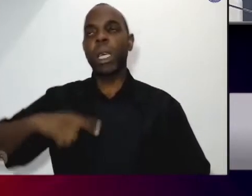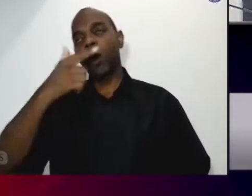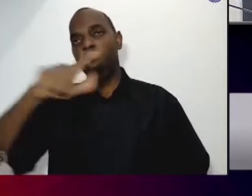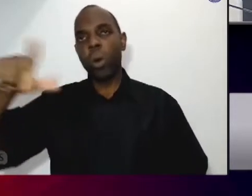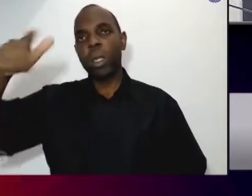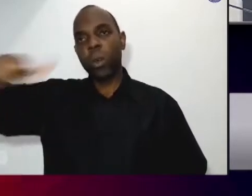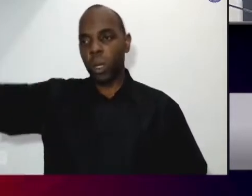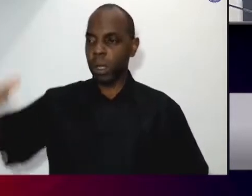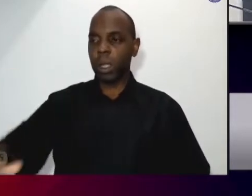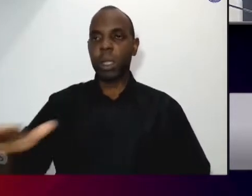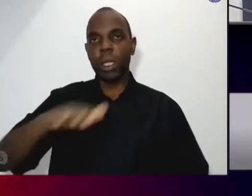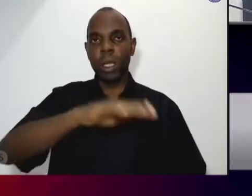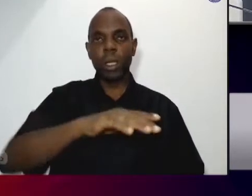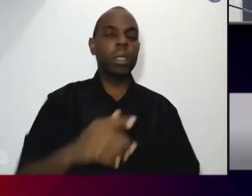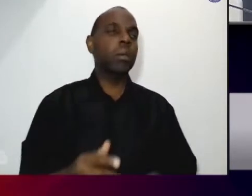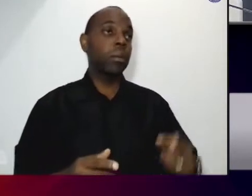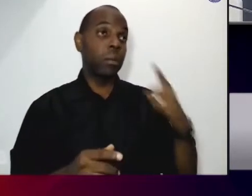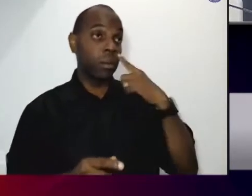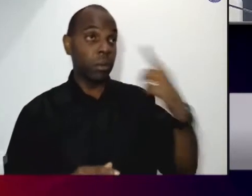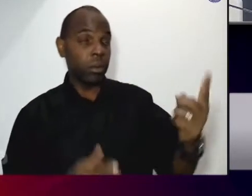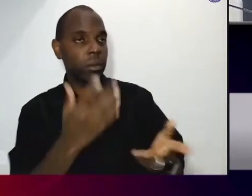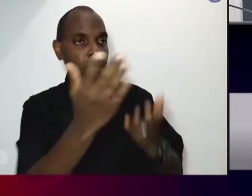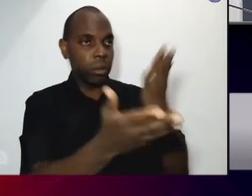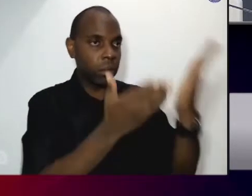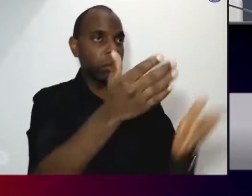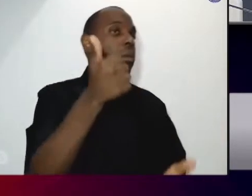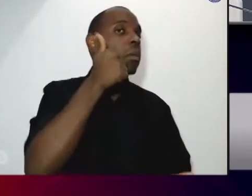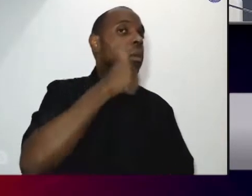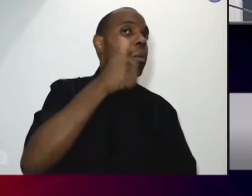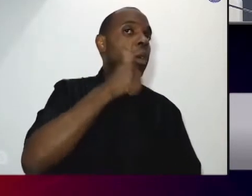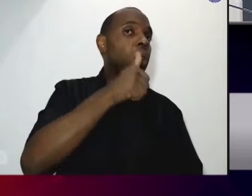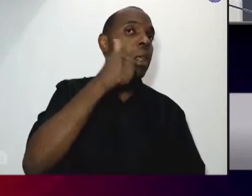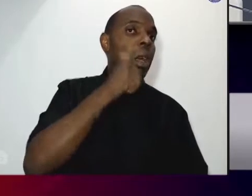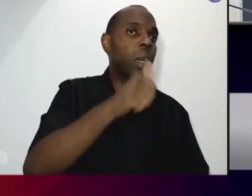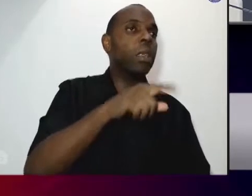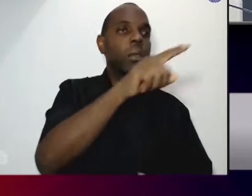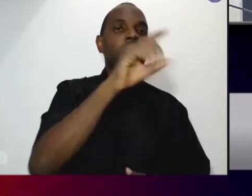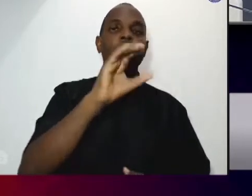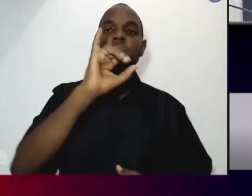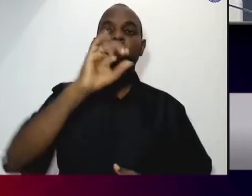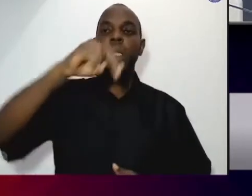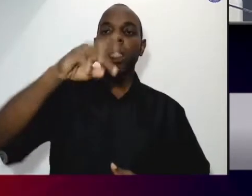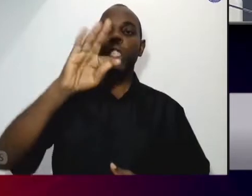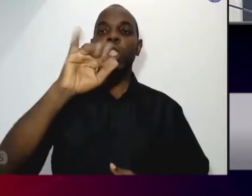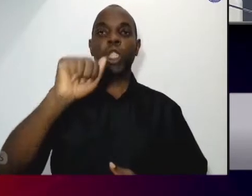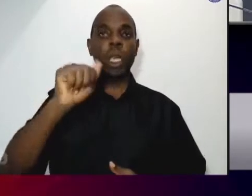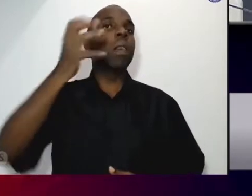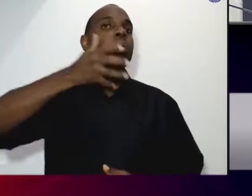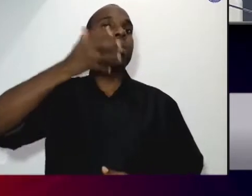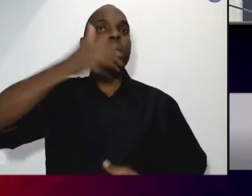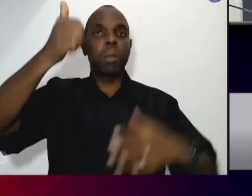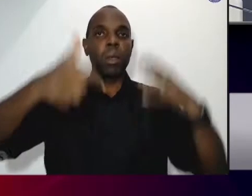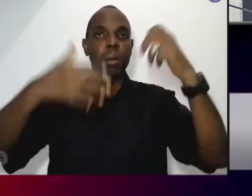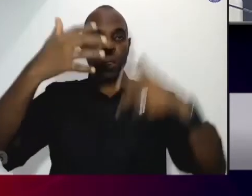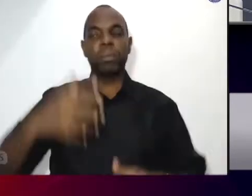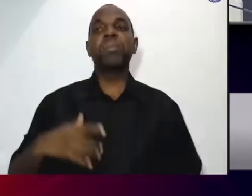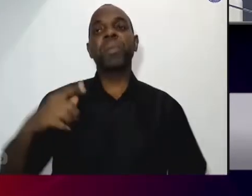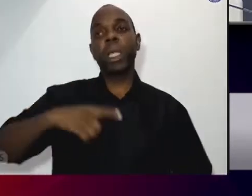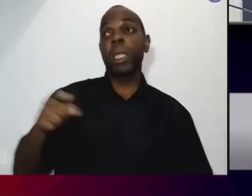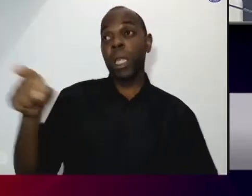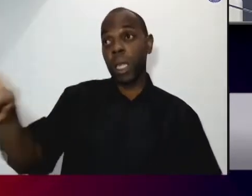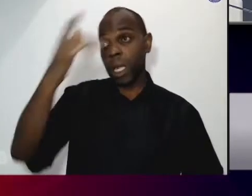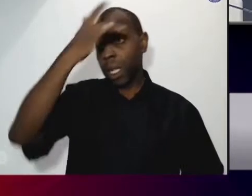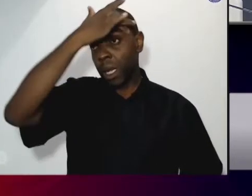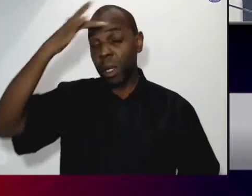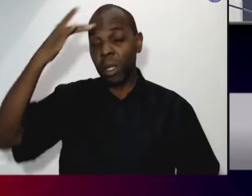sentiu, compaixão e cuidou da mulher a gente vai trazer a Cíntia para falar Viu, sentiu, compaixão do dependente químico e também da